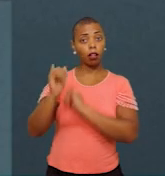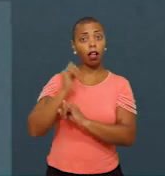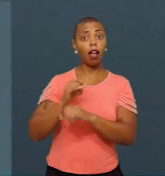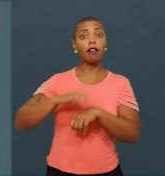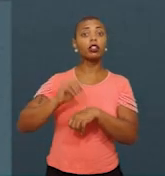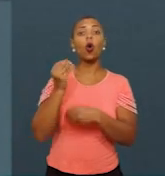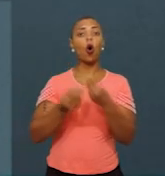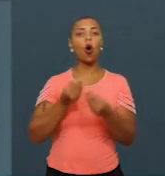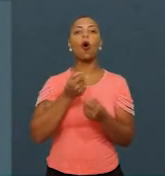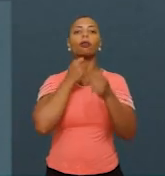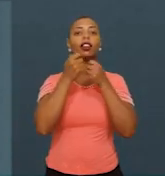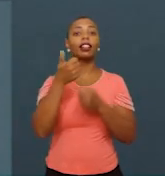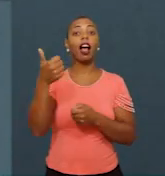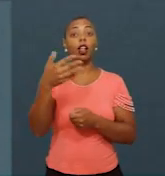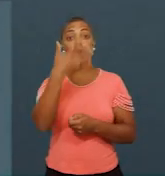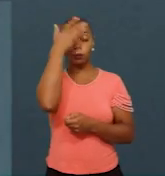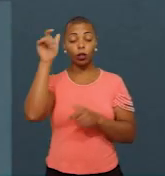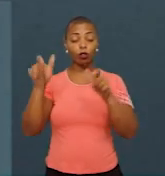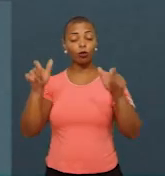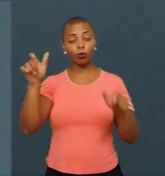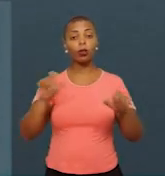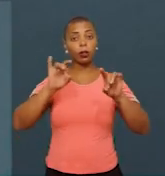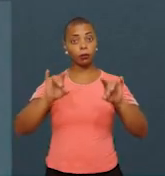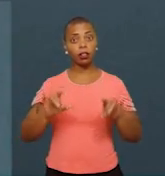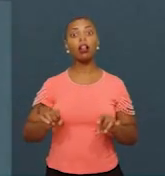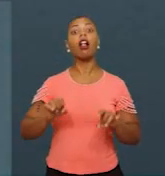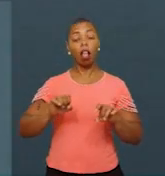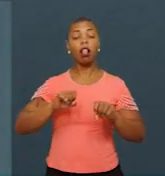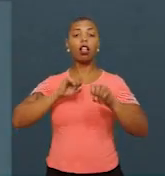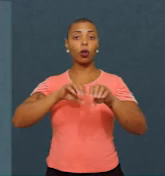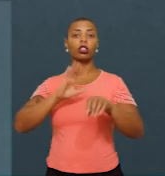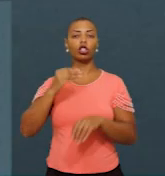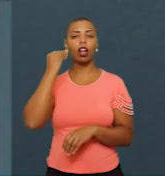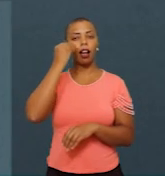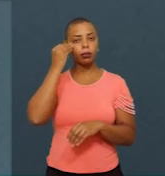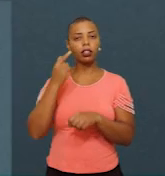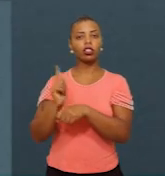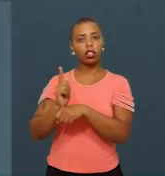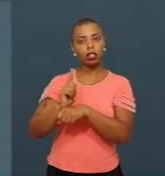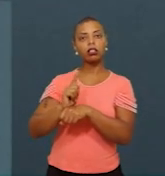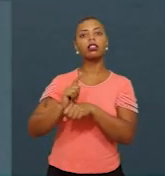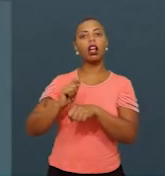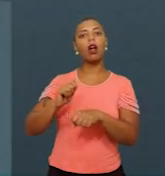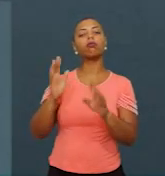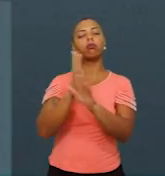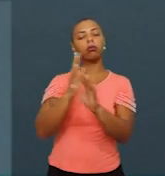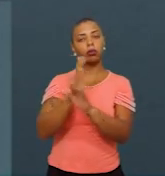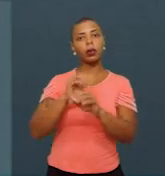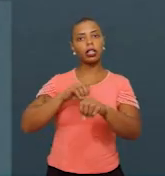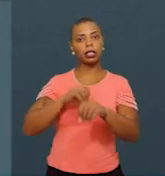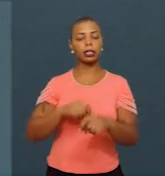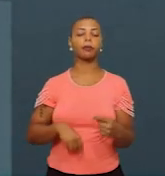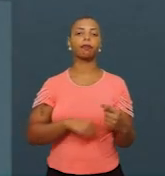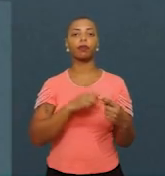que fizemos com 14 especialistas em educação que já tiveram uma ampla experiência na gestão municipal de ensino. Nesse episódio, vamos